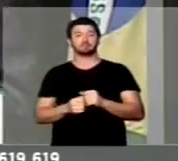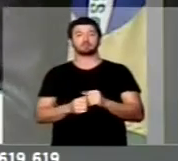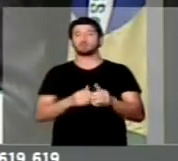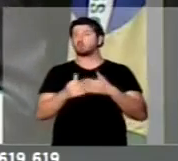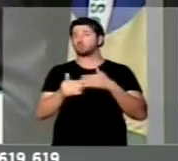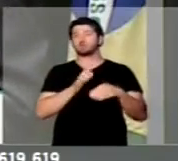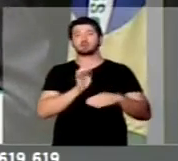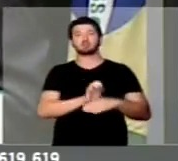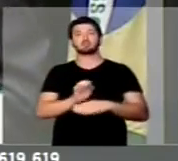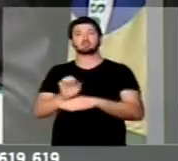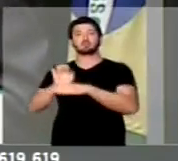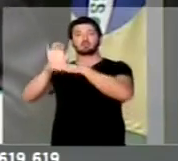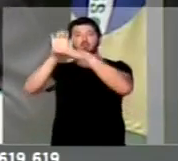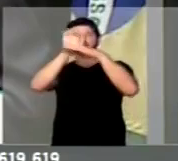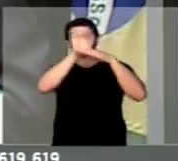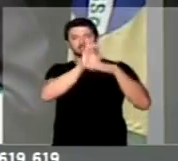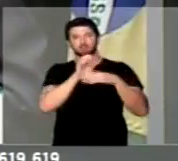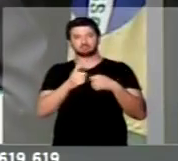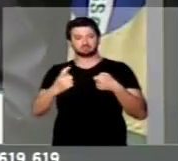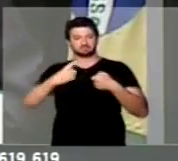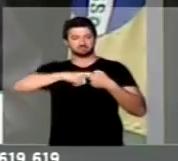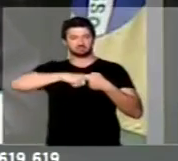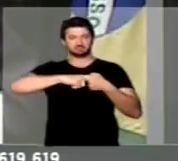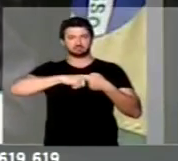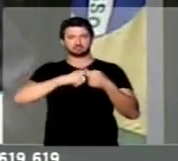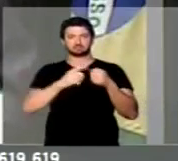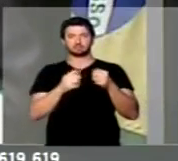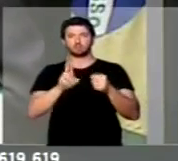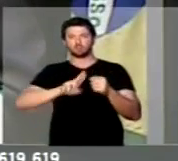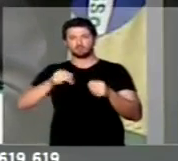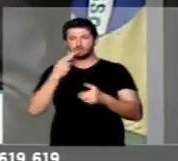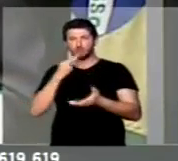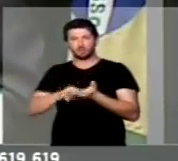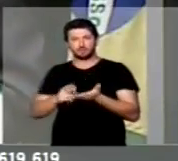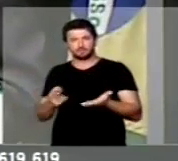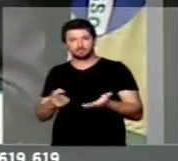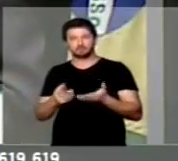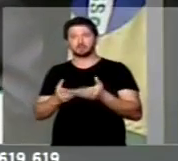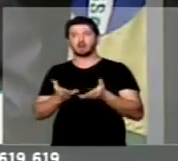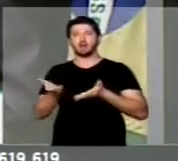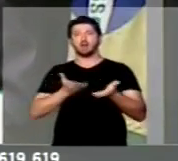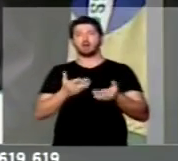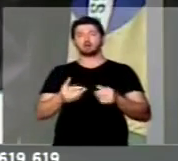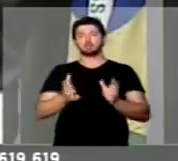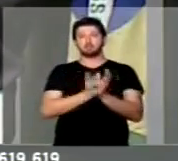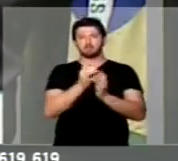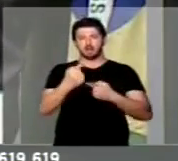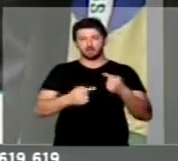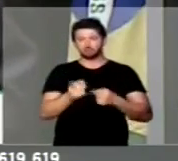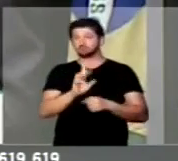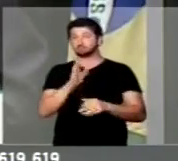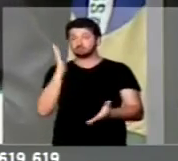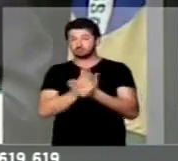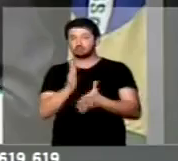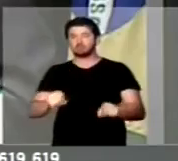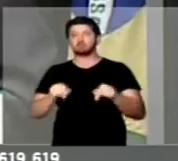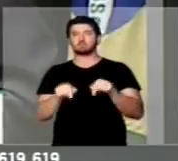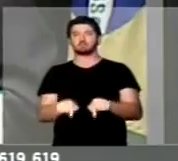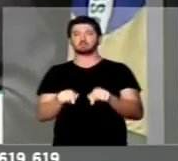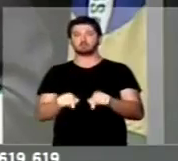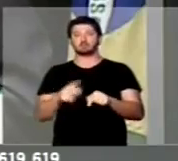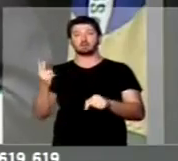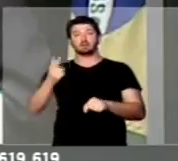todos os estados brasileiros, essa vinculação, utilizar os Correios para benefício partidário. Nós devemos romper isso,